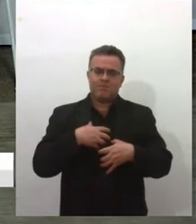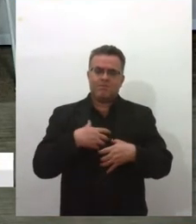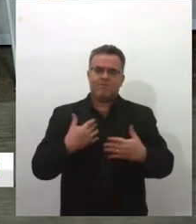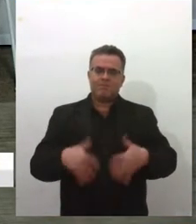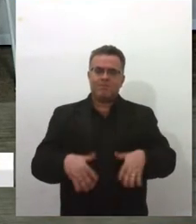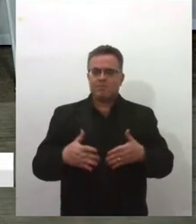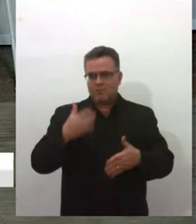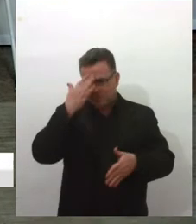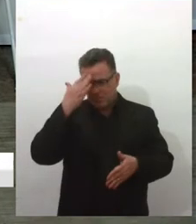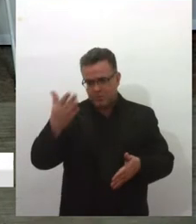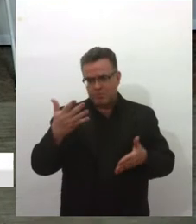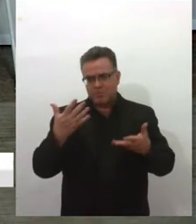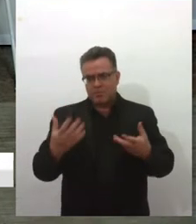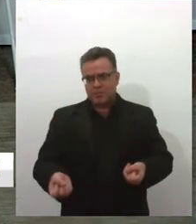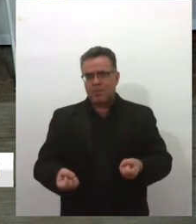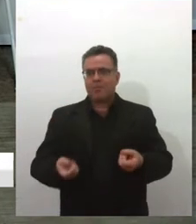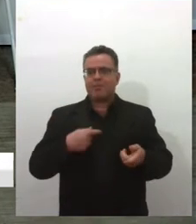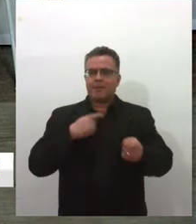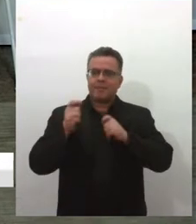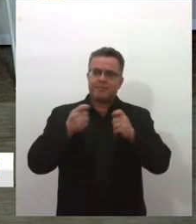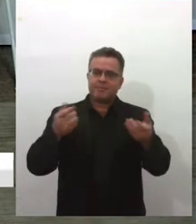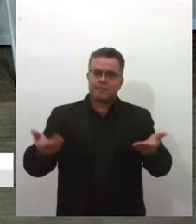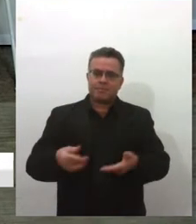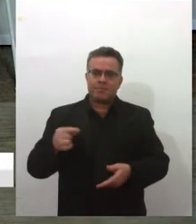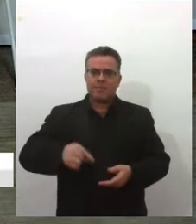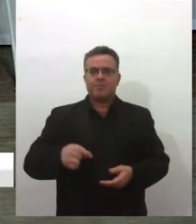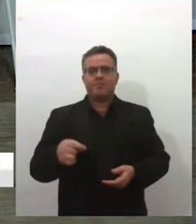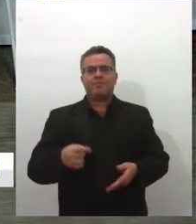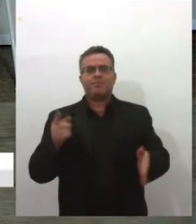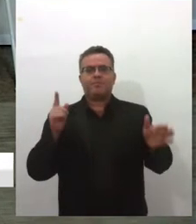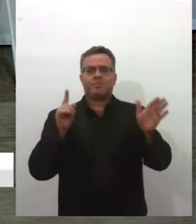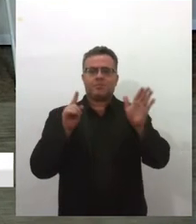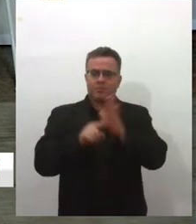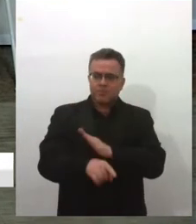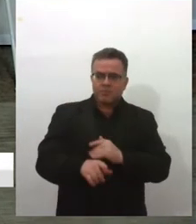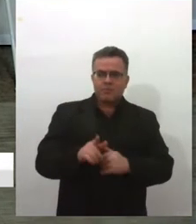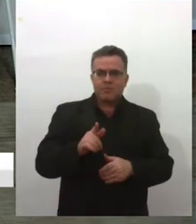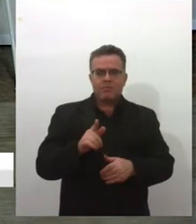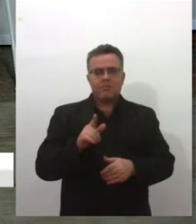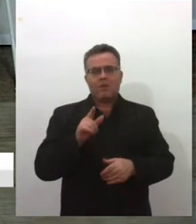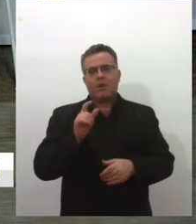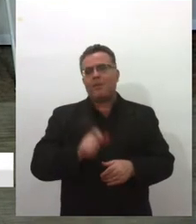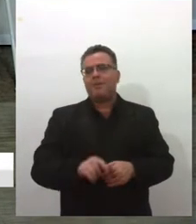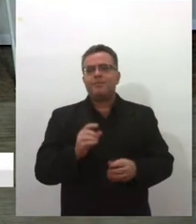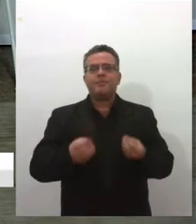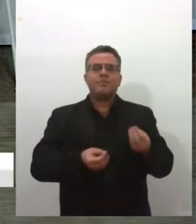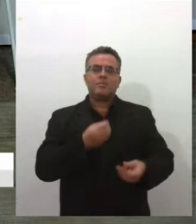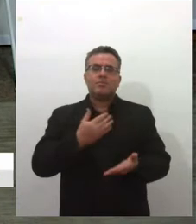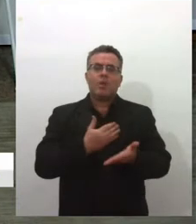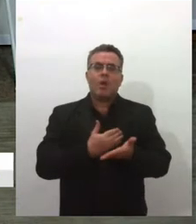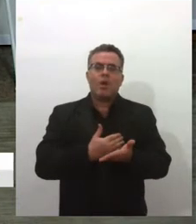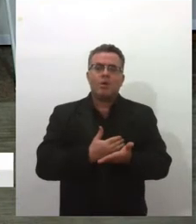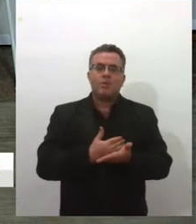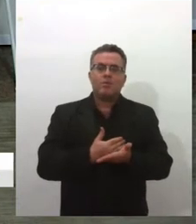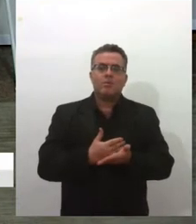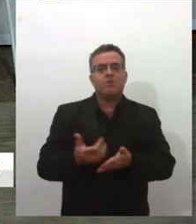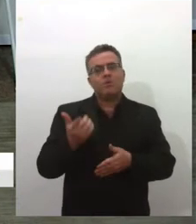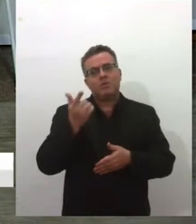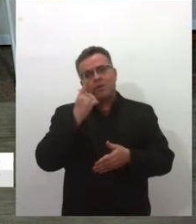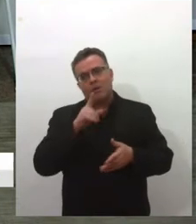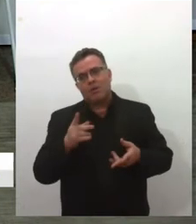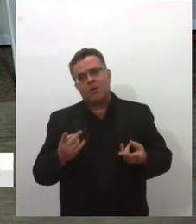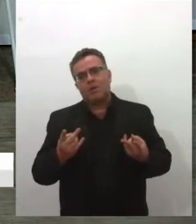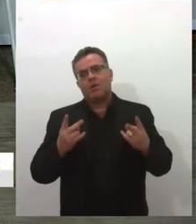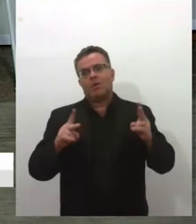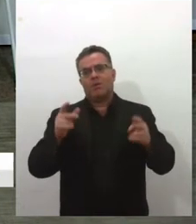obrigada por estar aqui, eu queria também, acabei de perguntar para a Gabriele, como é que ela chegou, né, a ser vitoriosa aí nessa